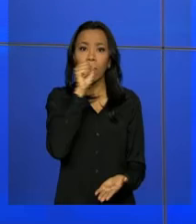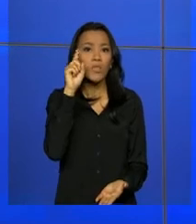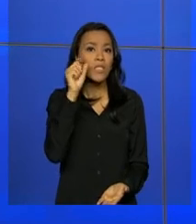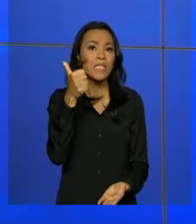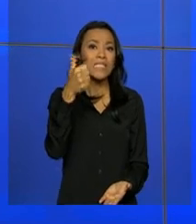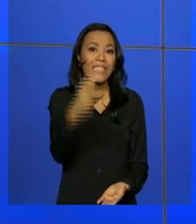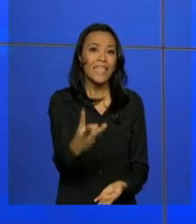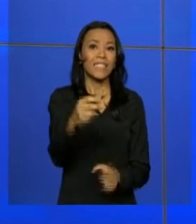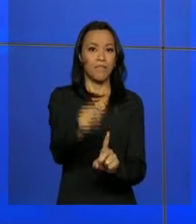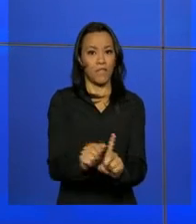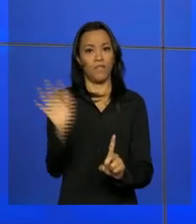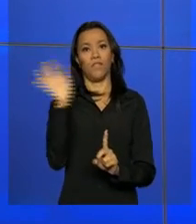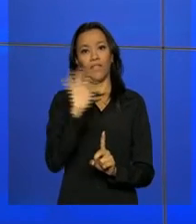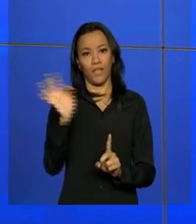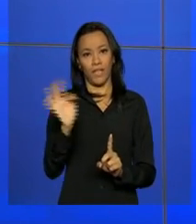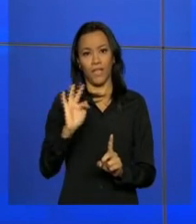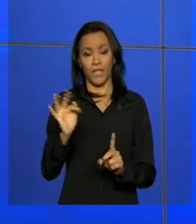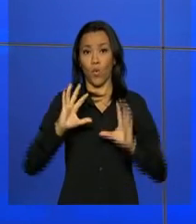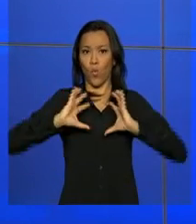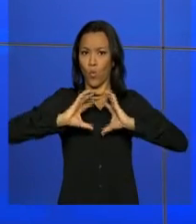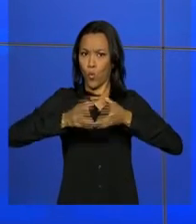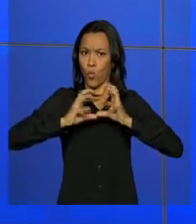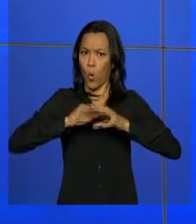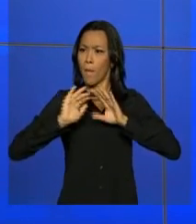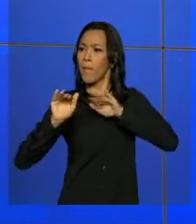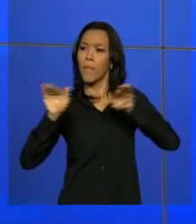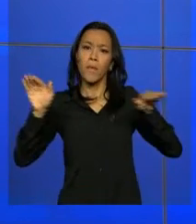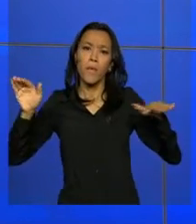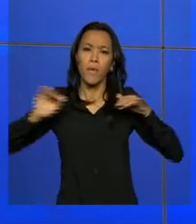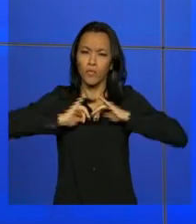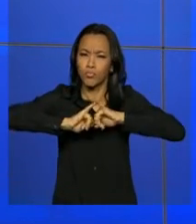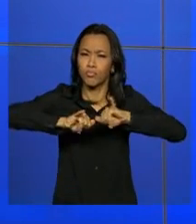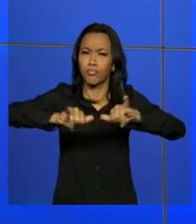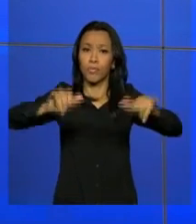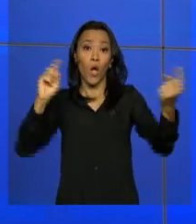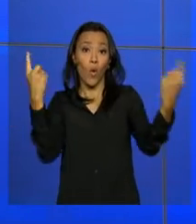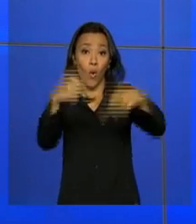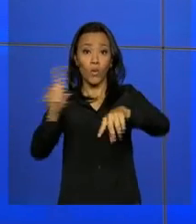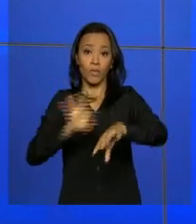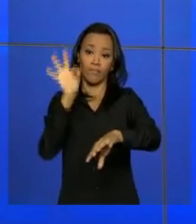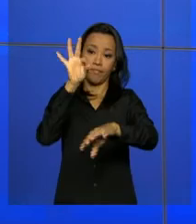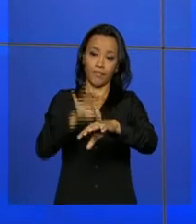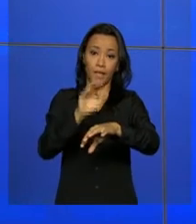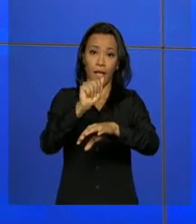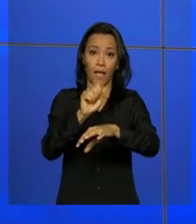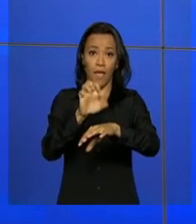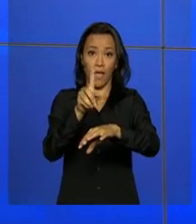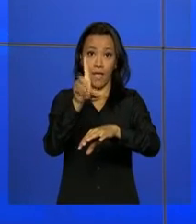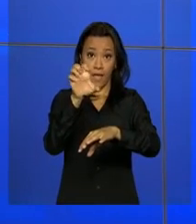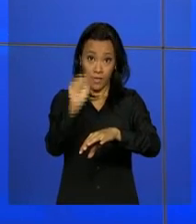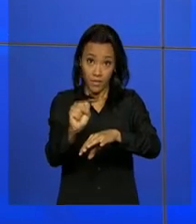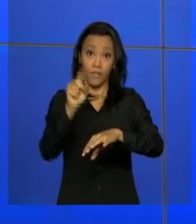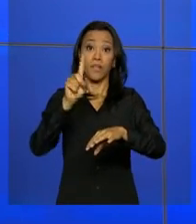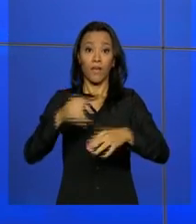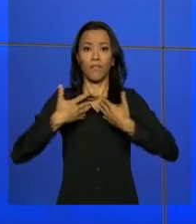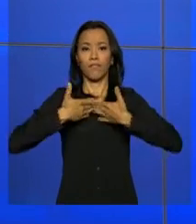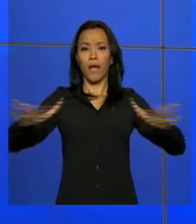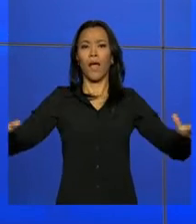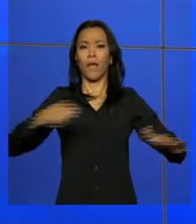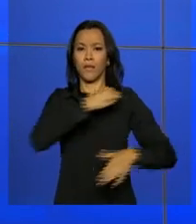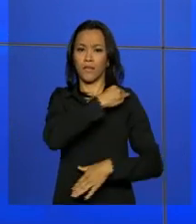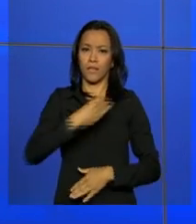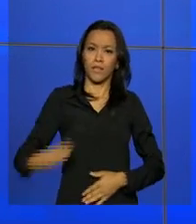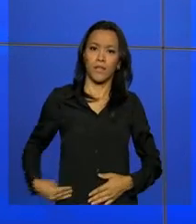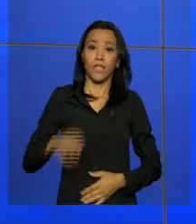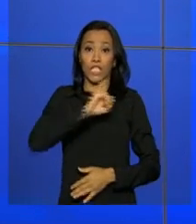de fevereiro, será realizada a mobilização nacional para o combate ao Aedes aegypti. A campanha vai ser aberta pelo ministro-chefe da Casa Civil, Jacques